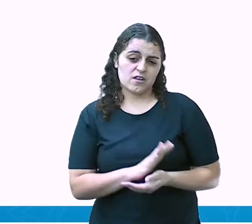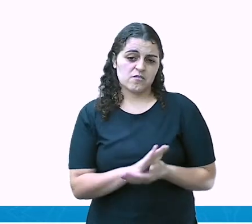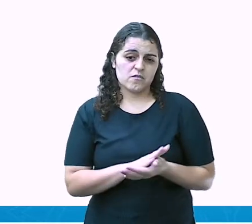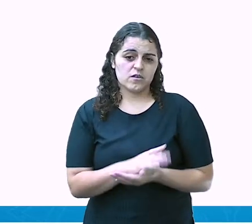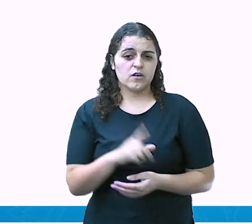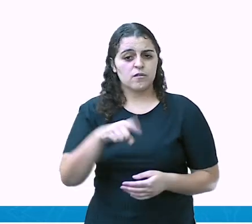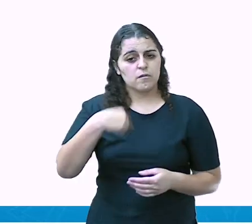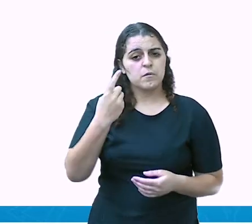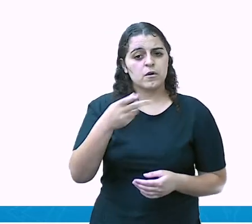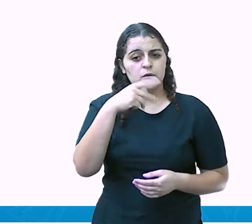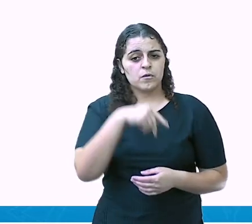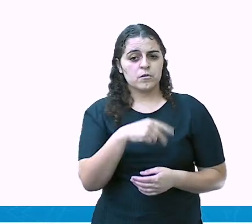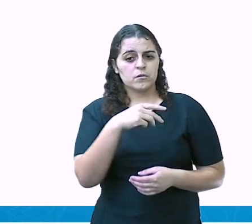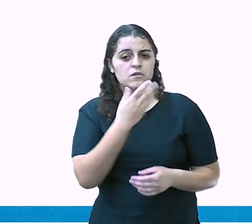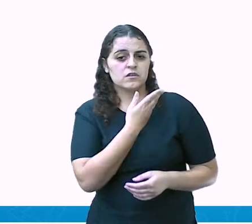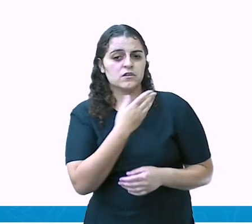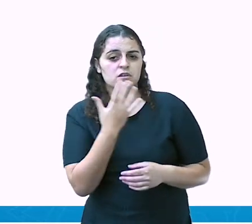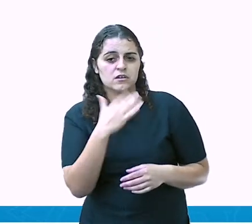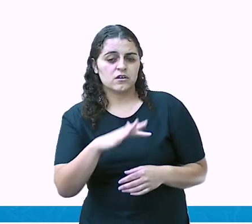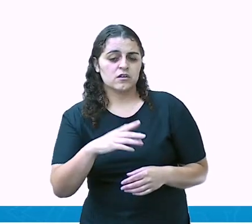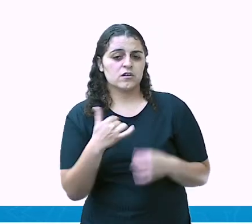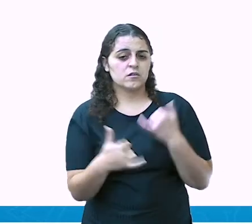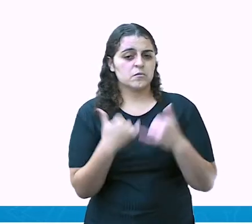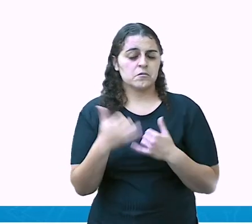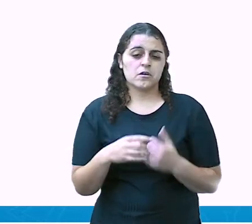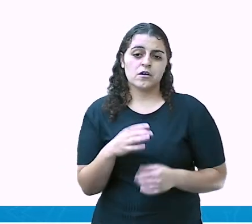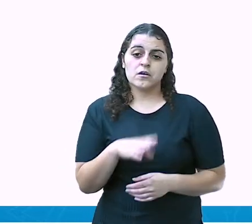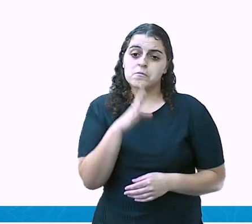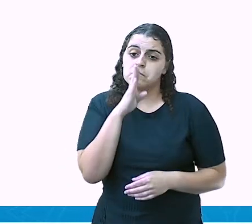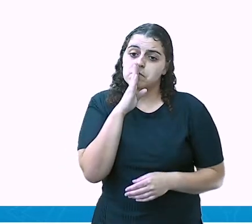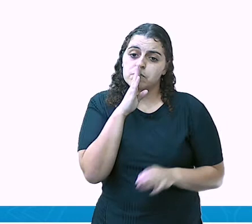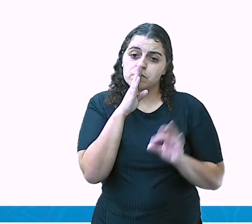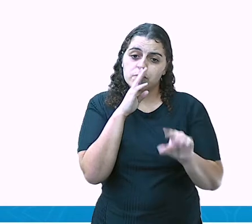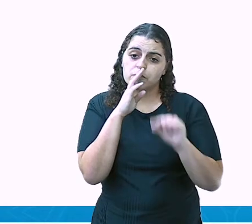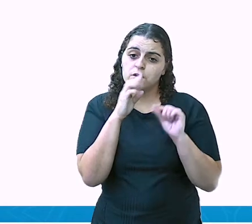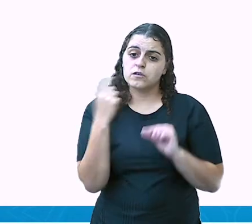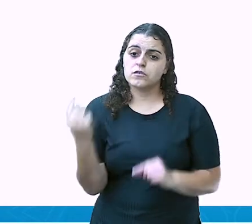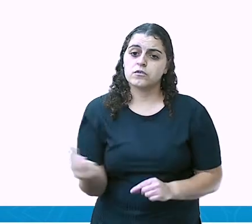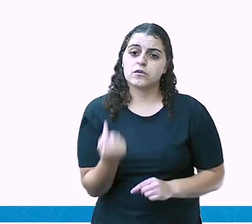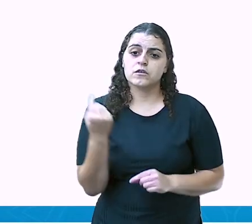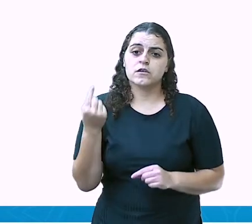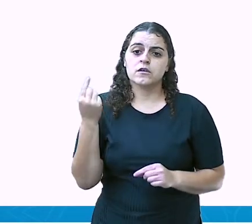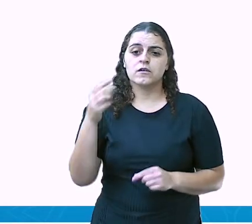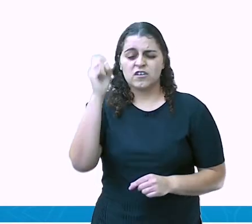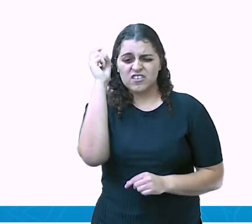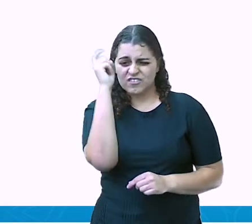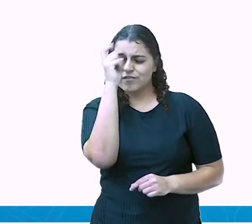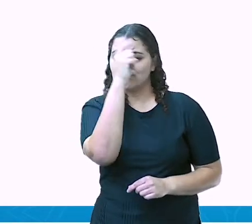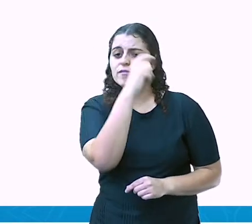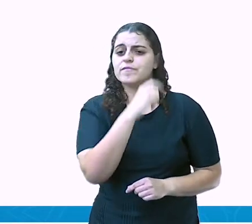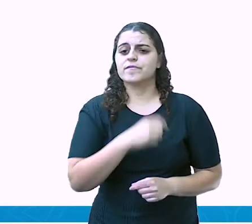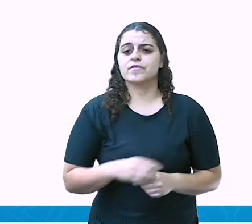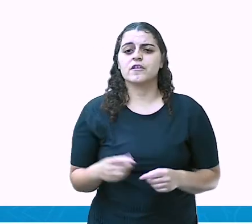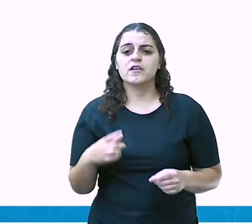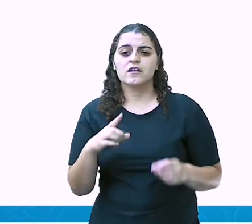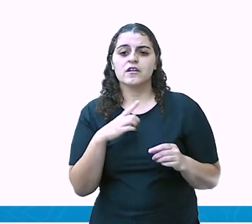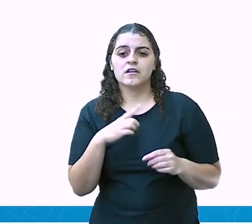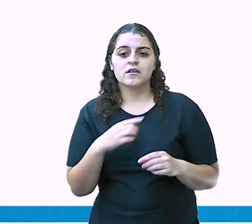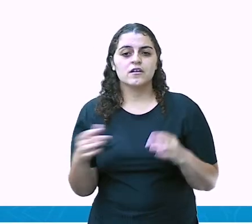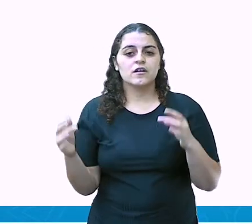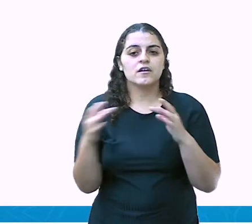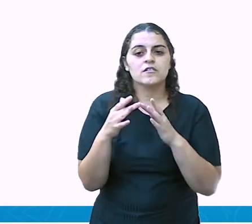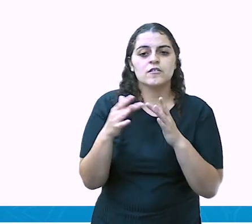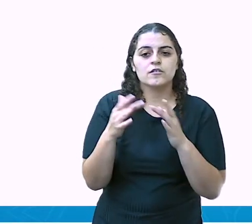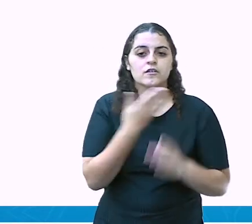vamos procurar outra criança, vamos brincar e vai deixando essa criança mais isolada. Então, a dificuldade delas em manter, em ter um